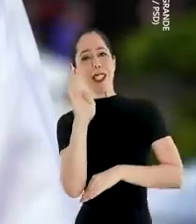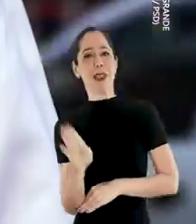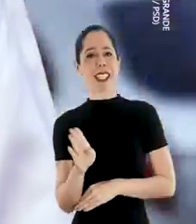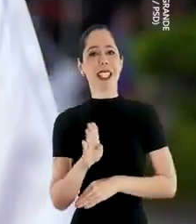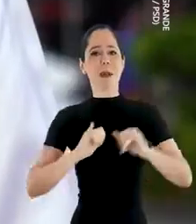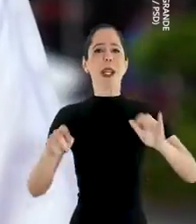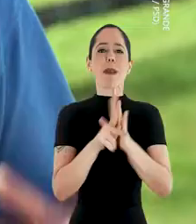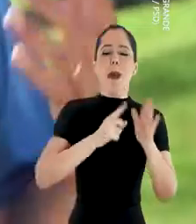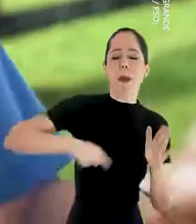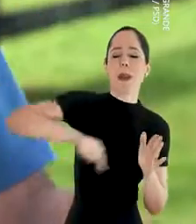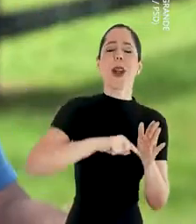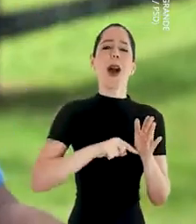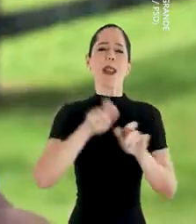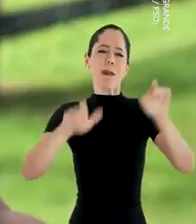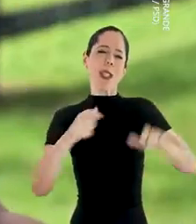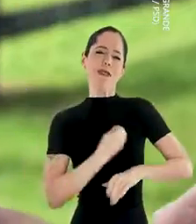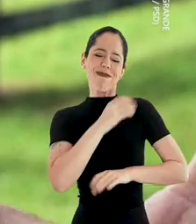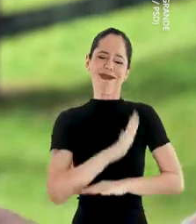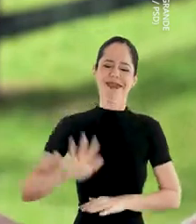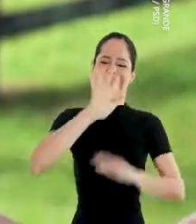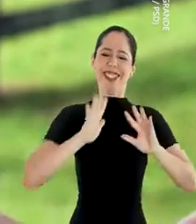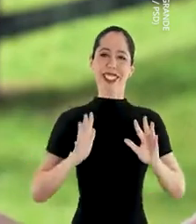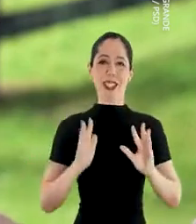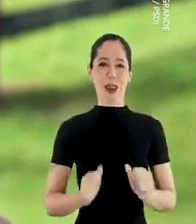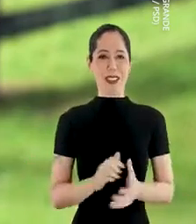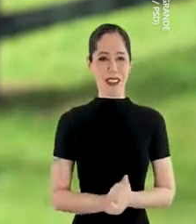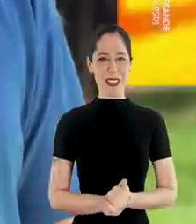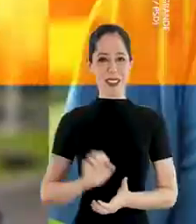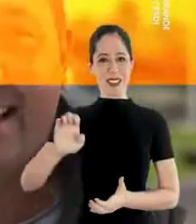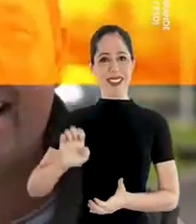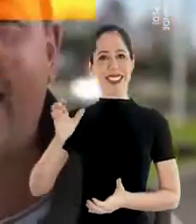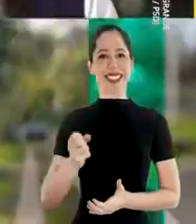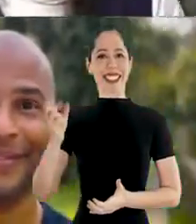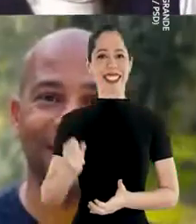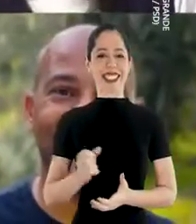Brasil. O programa da gente. Programa vivente de todos nós.